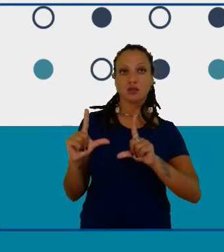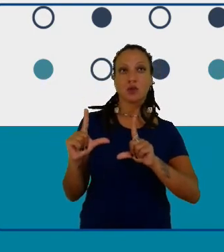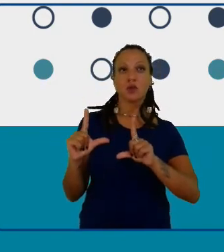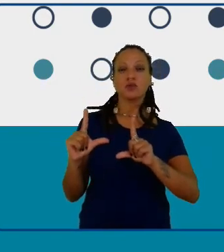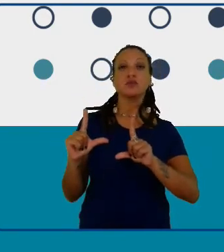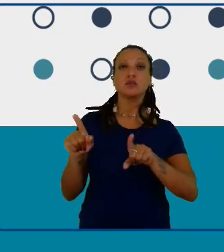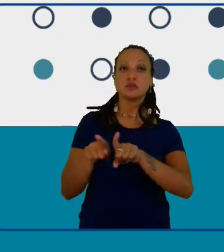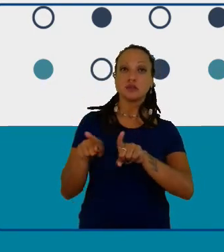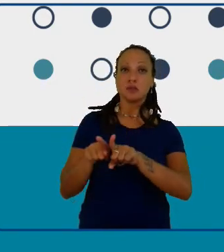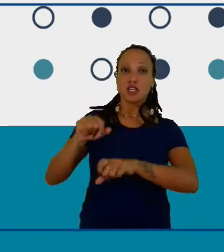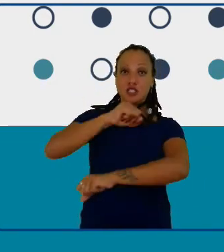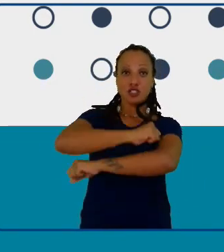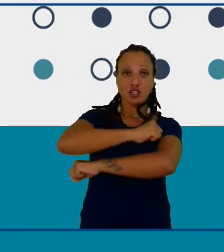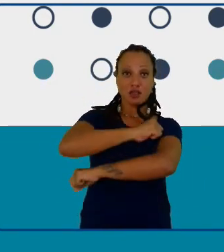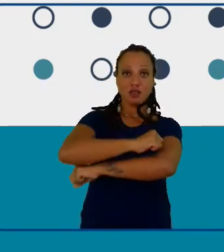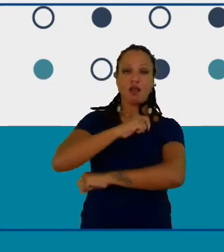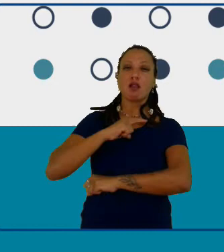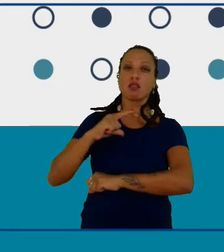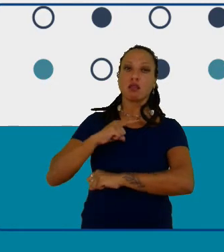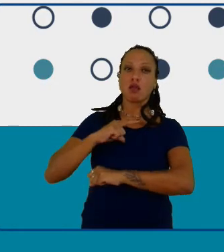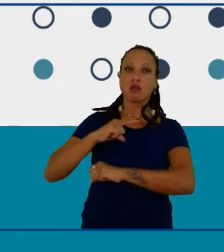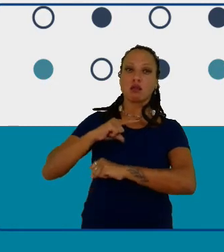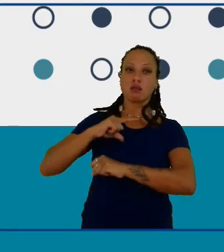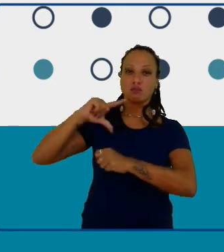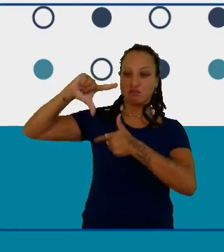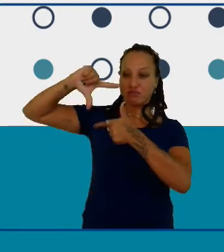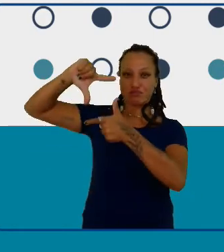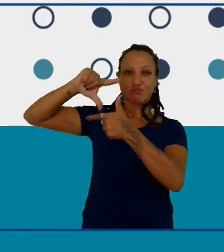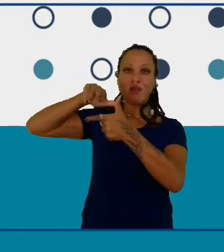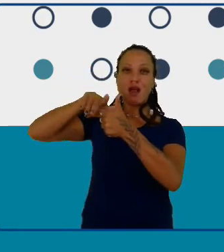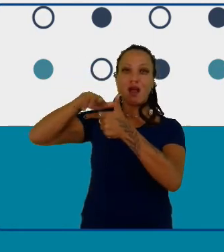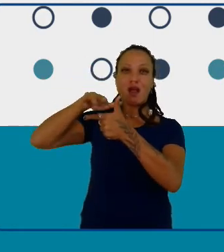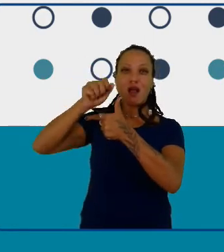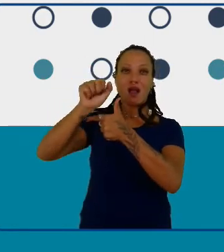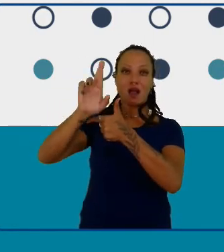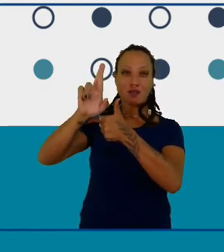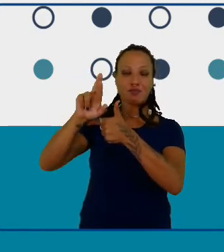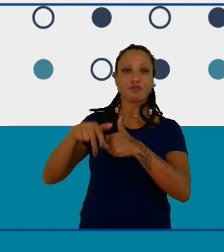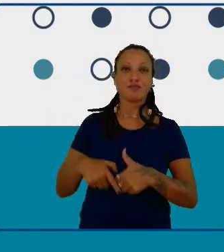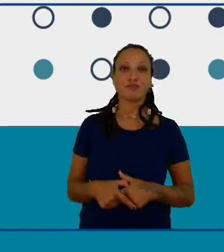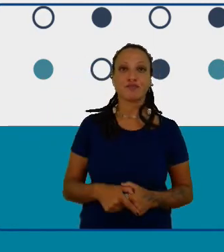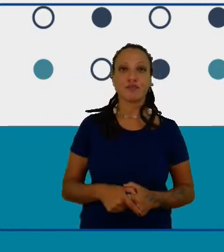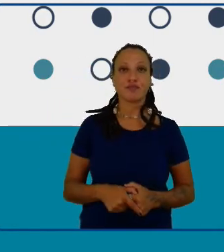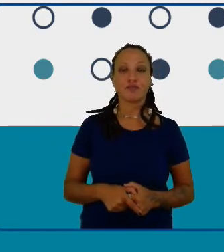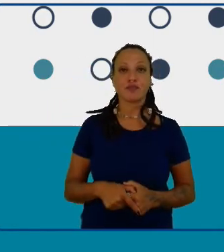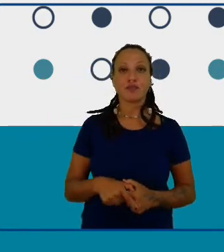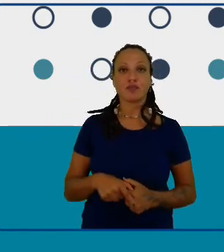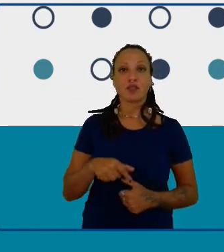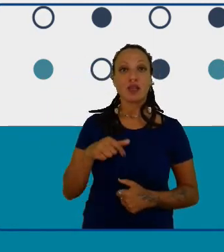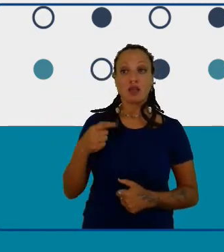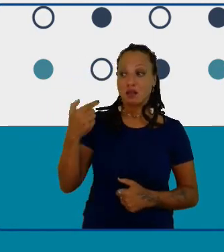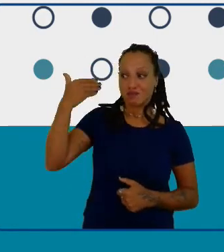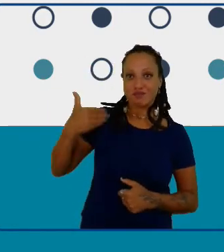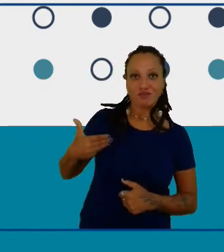um ar-condicionado e um fundo branco bom eu falo daqui de Niterói Rio de Janeiro